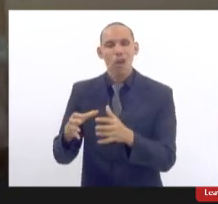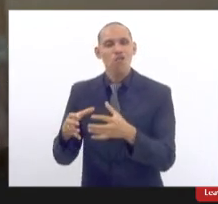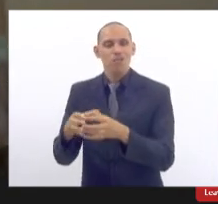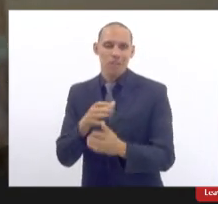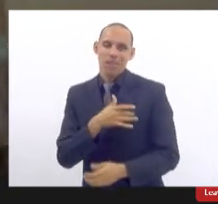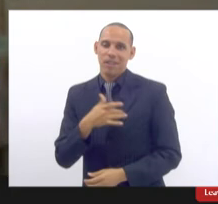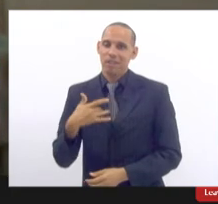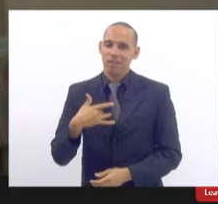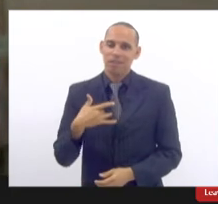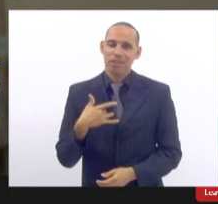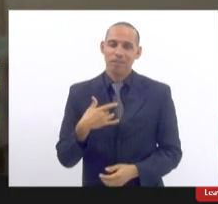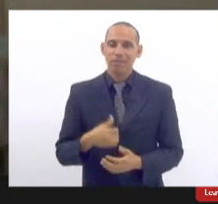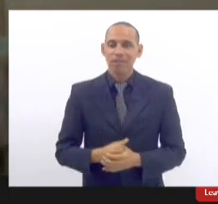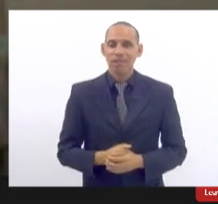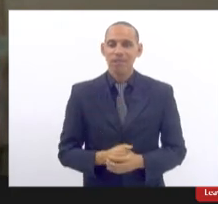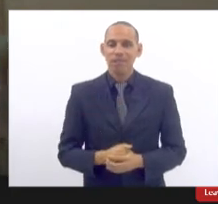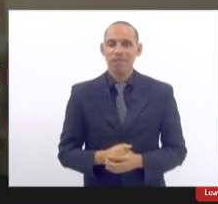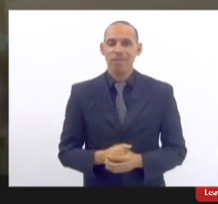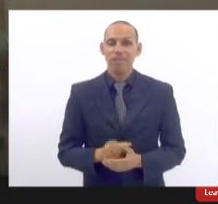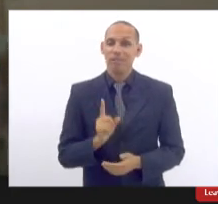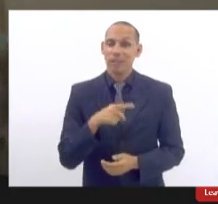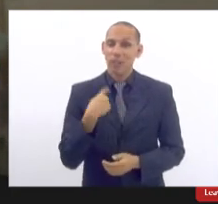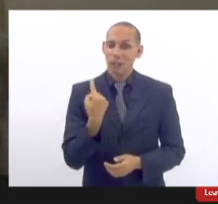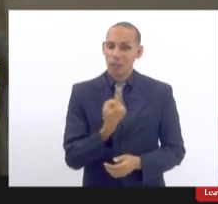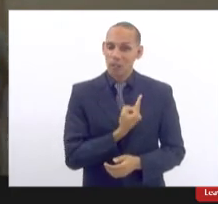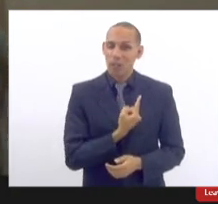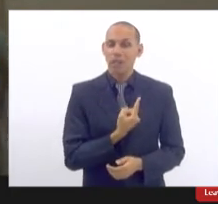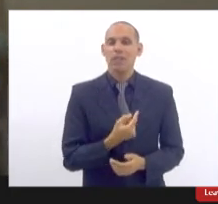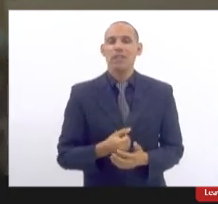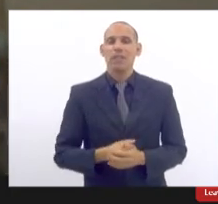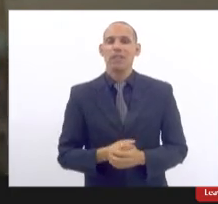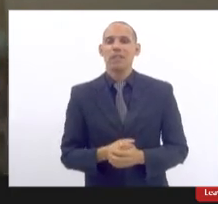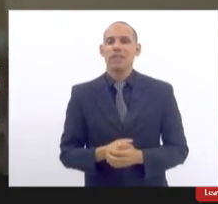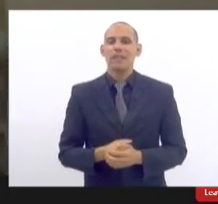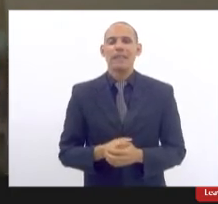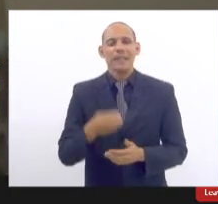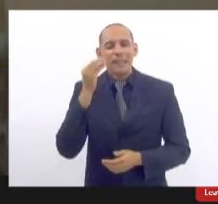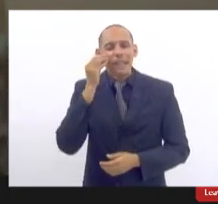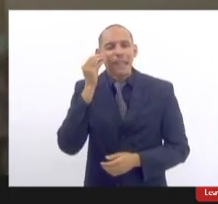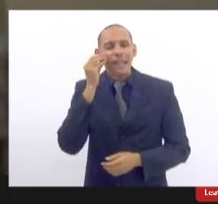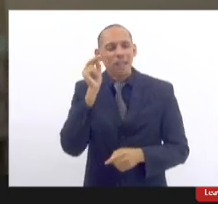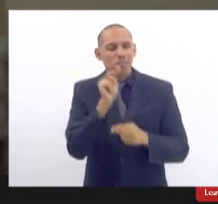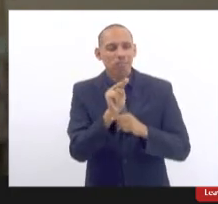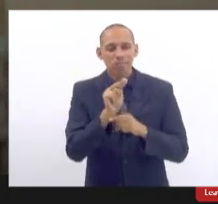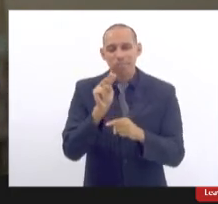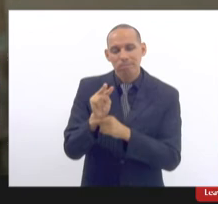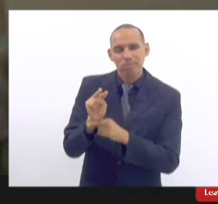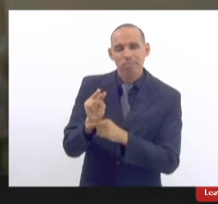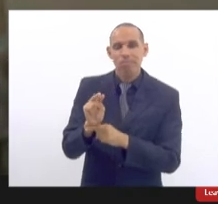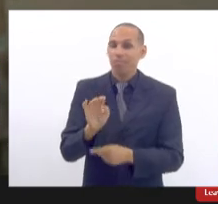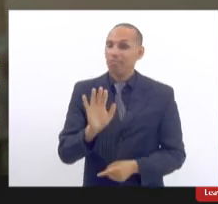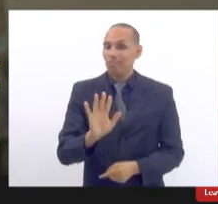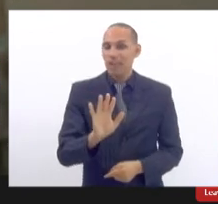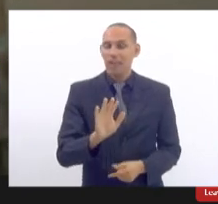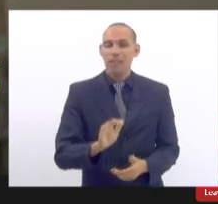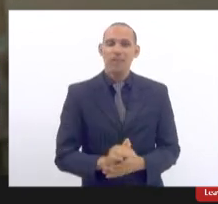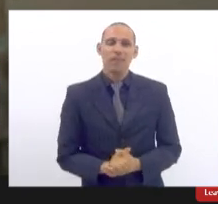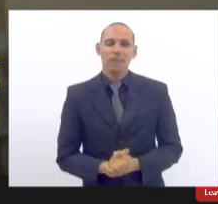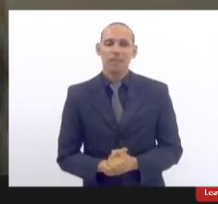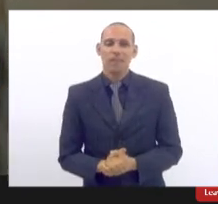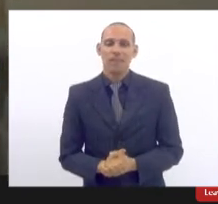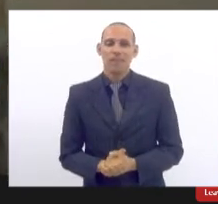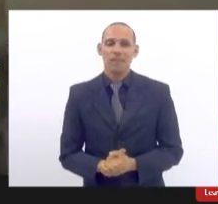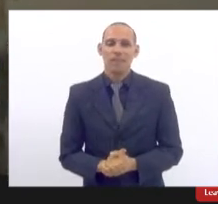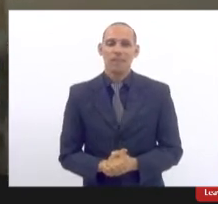então a gente fiscaliza a gente tenta fiscalizar só que o o